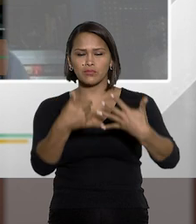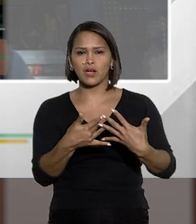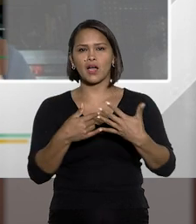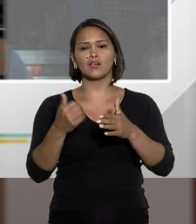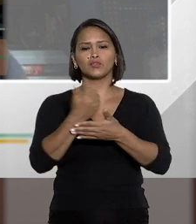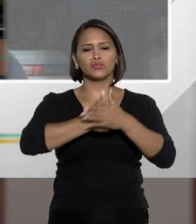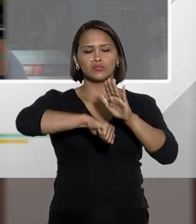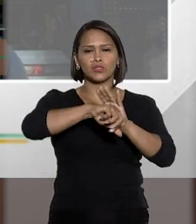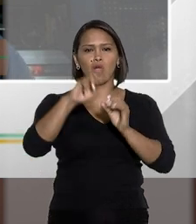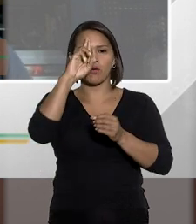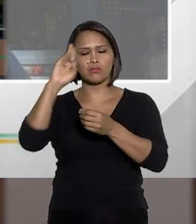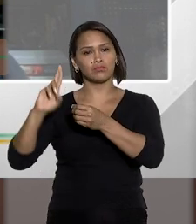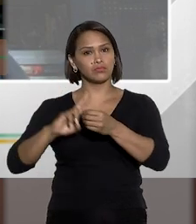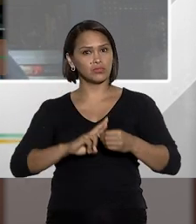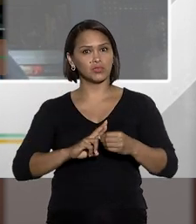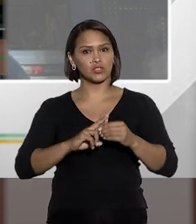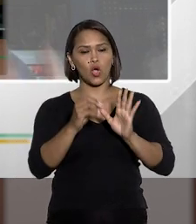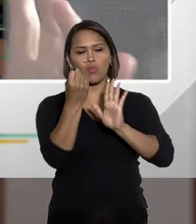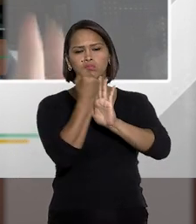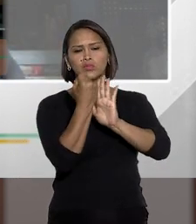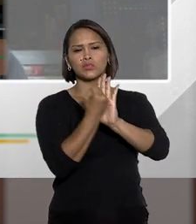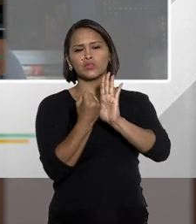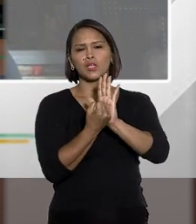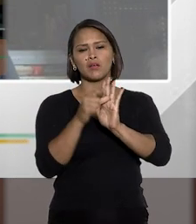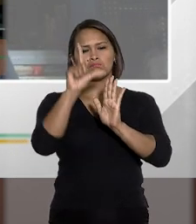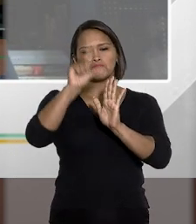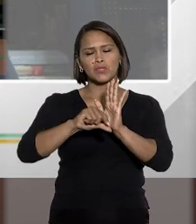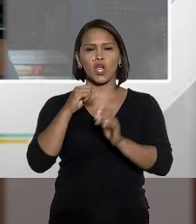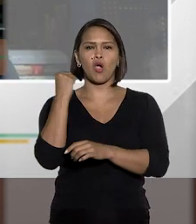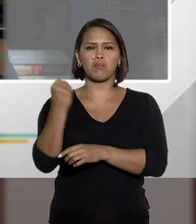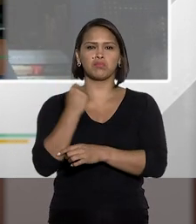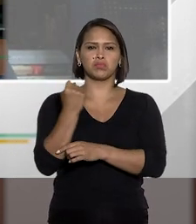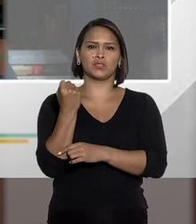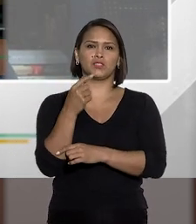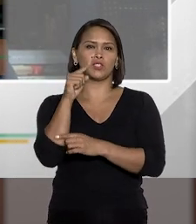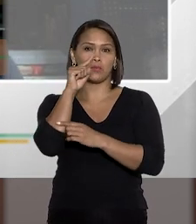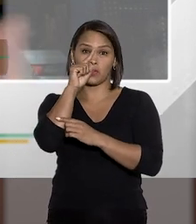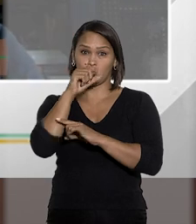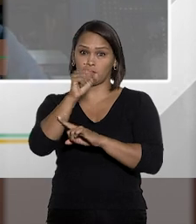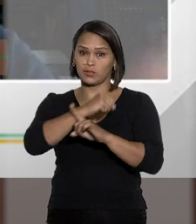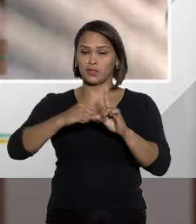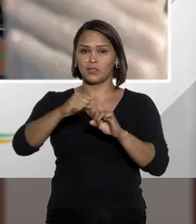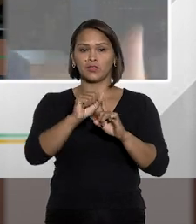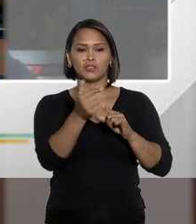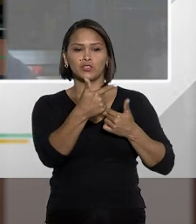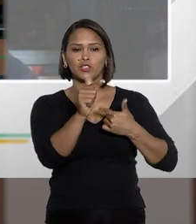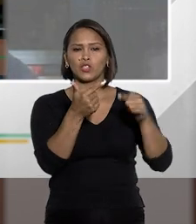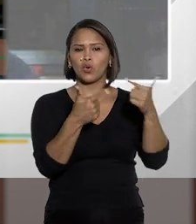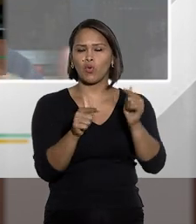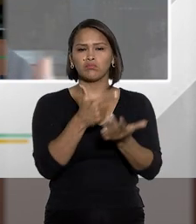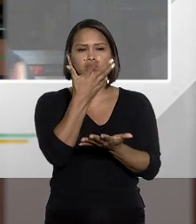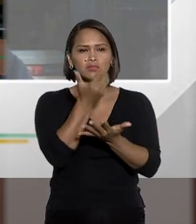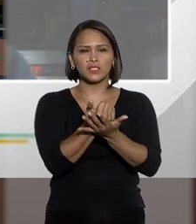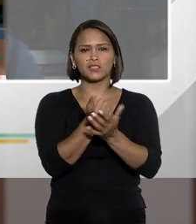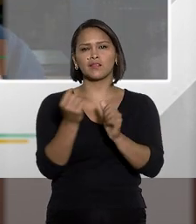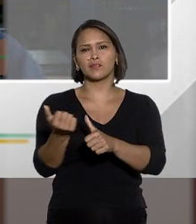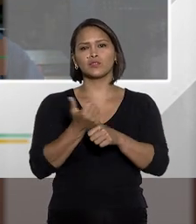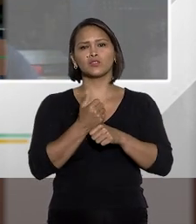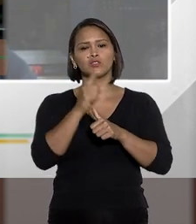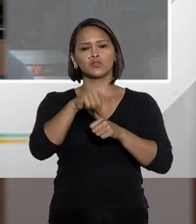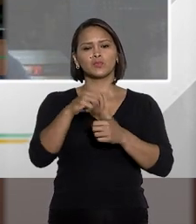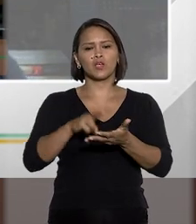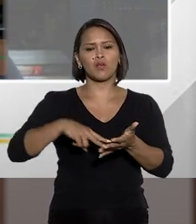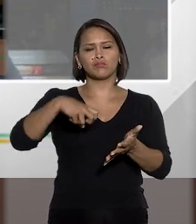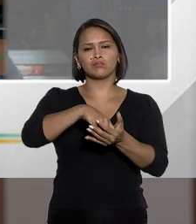muitos crimes de abuso de autoridade rotulados como de menor potencial ofensivo. Outros tantos admitindo